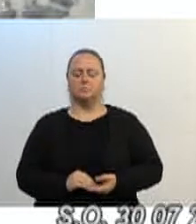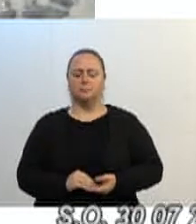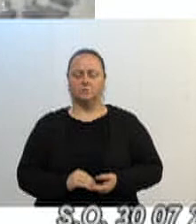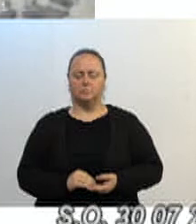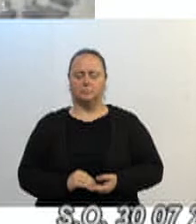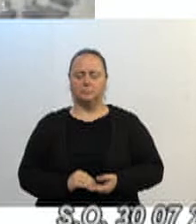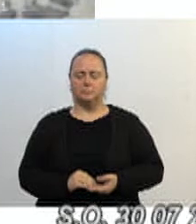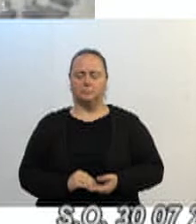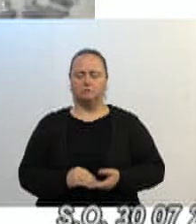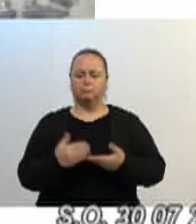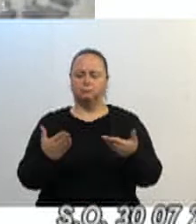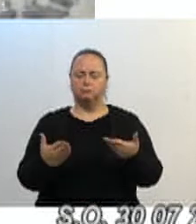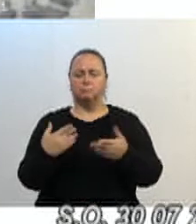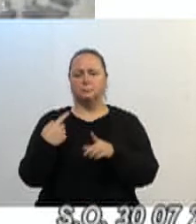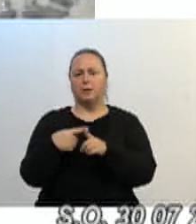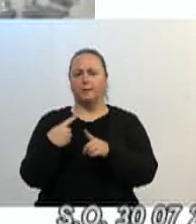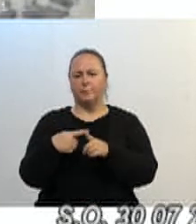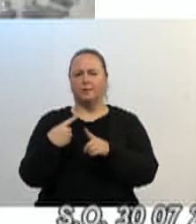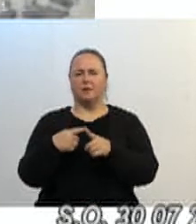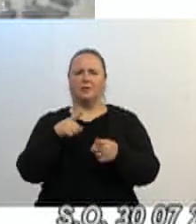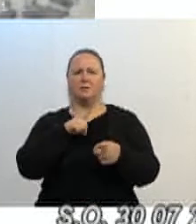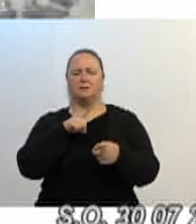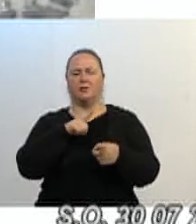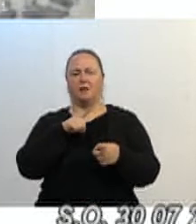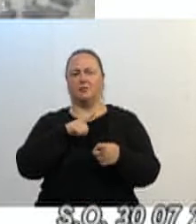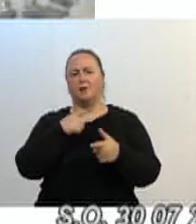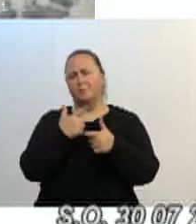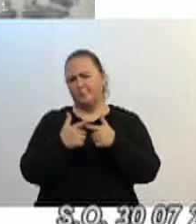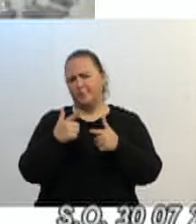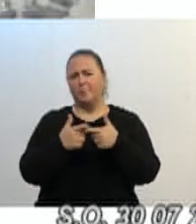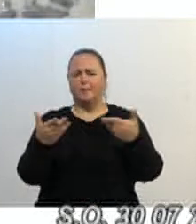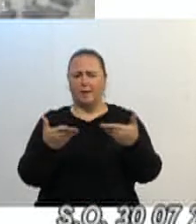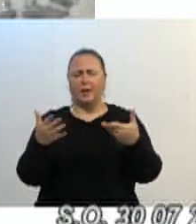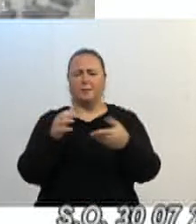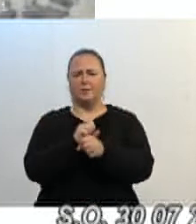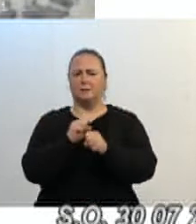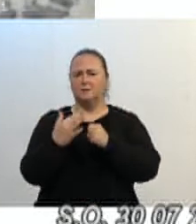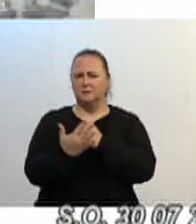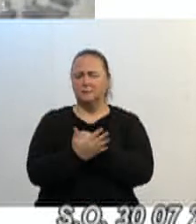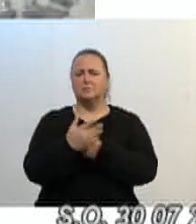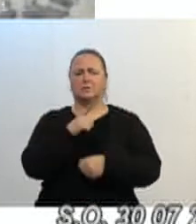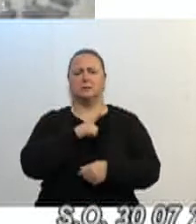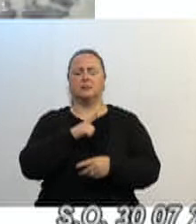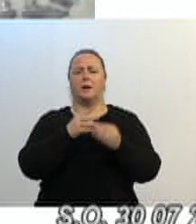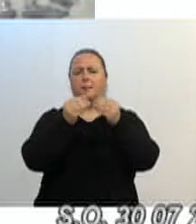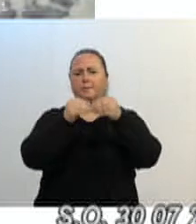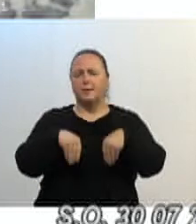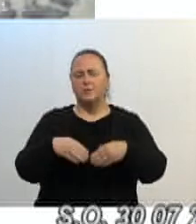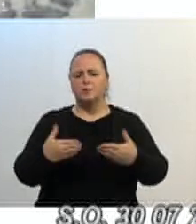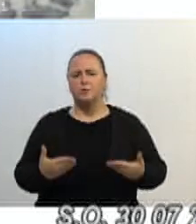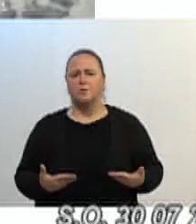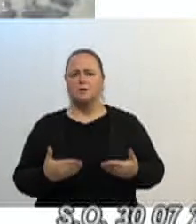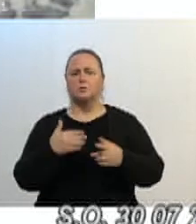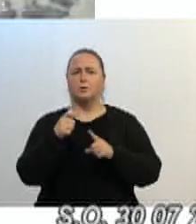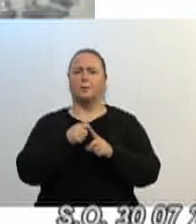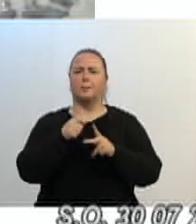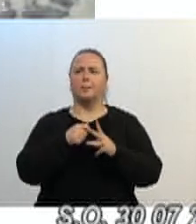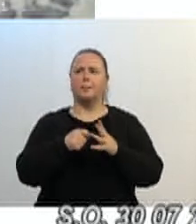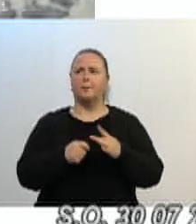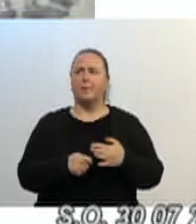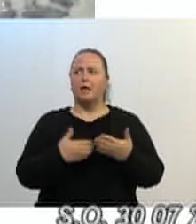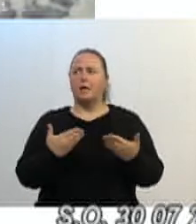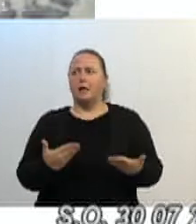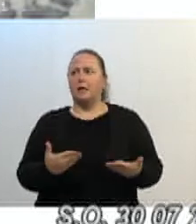essa calamidade do Covid e eles estão tendo prejuízos prejuízos mensalmente, que não estão